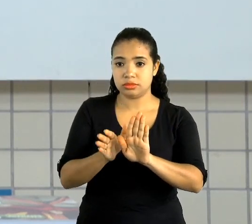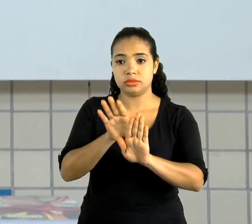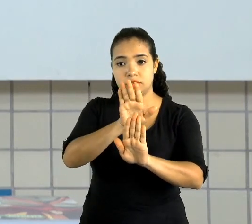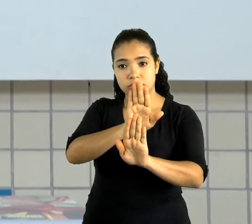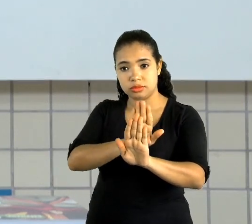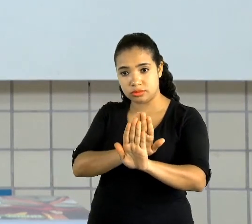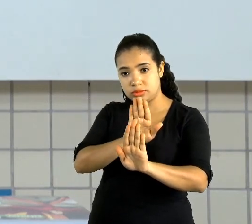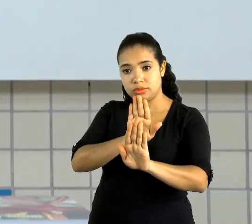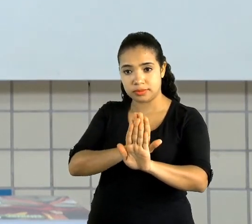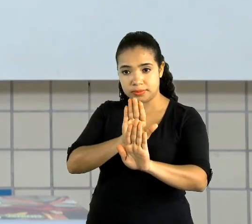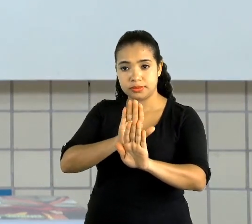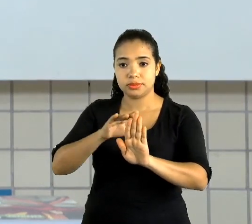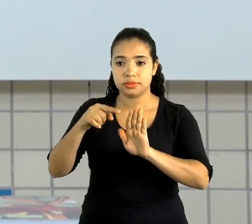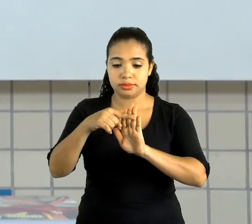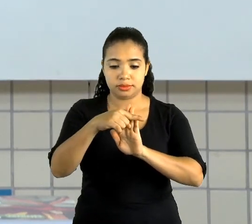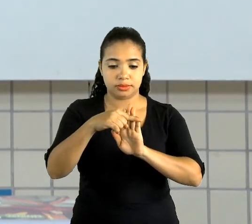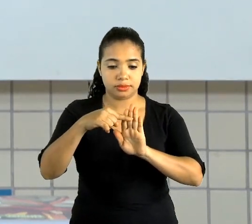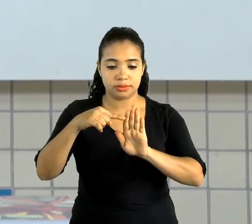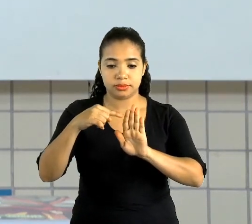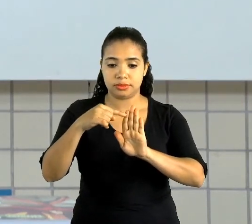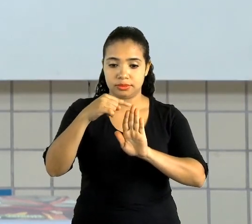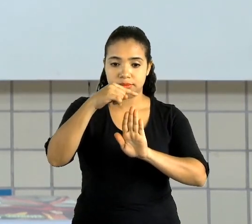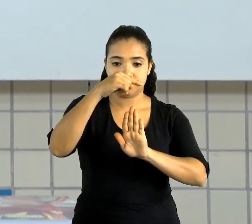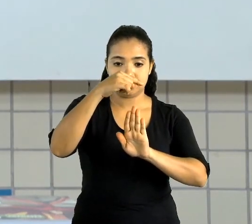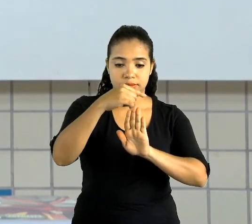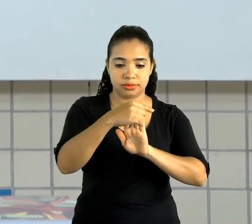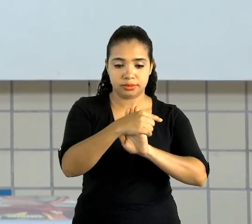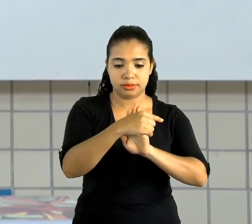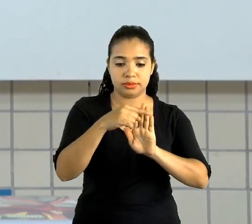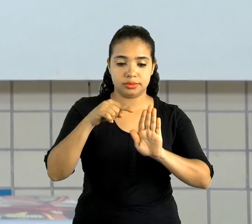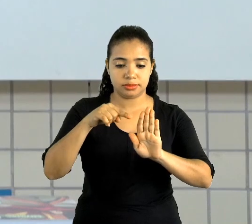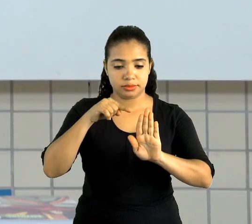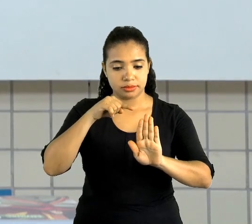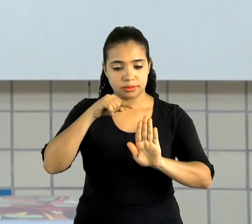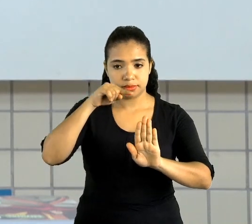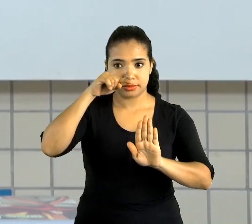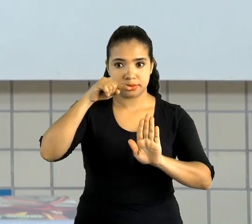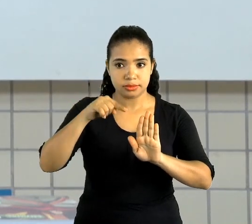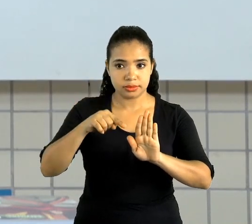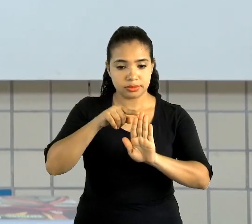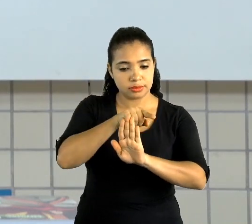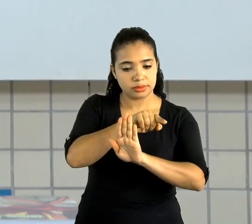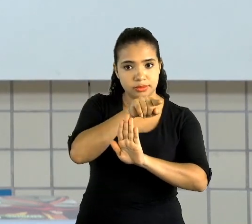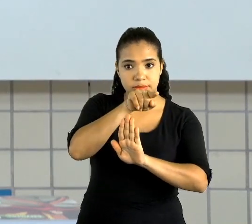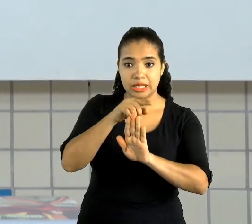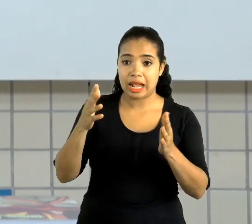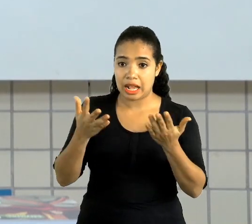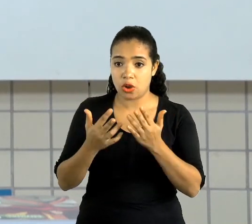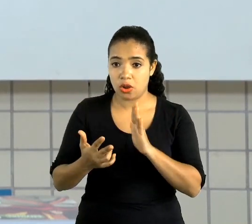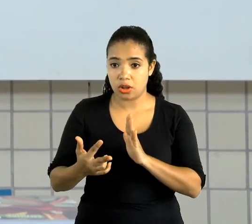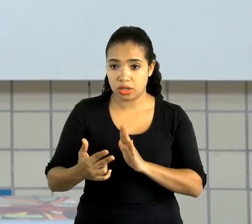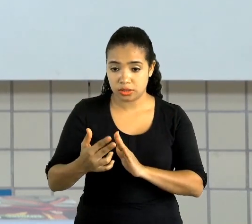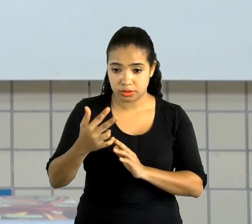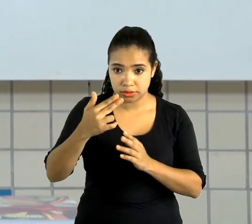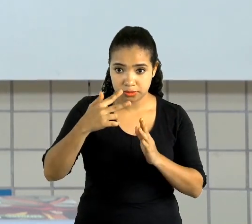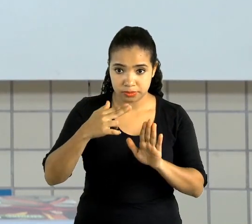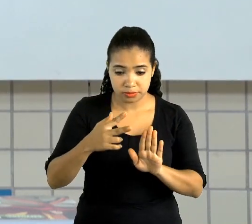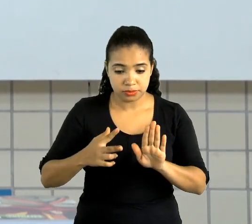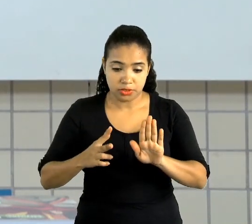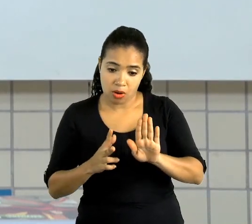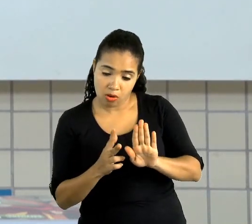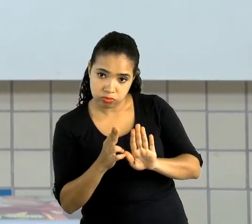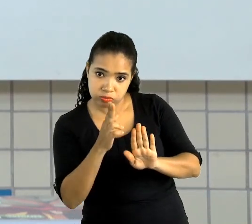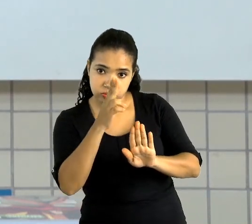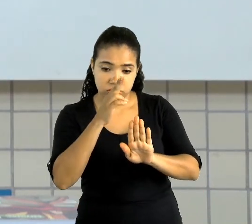formato do triângulo. E aí, agora, é só a gente cortar, tá? Tira primeiro as